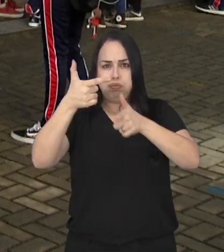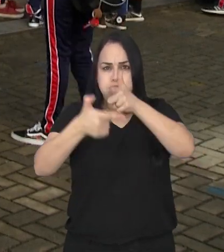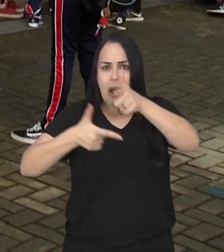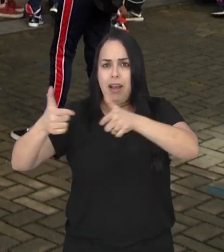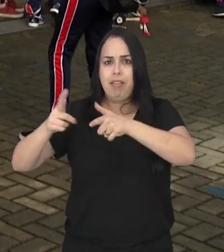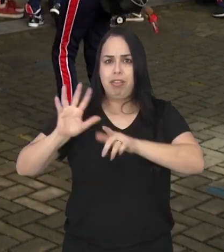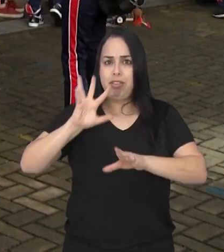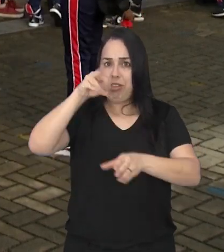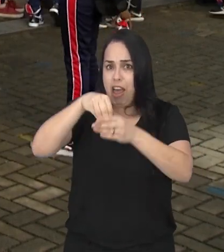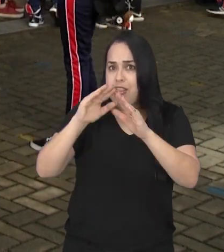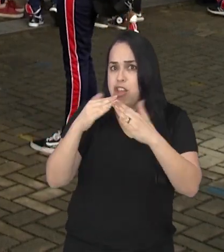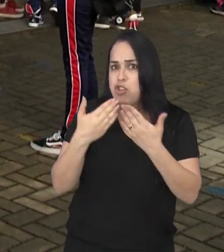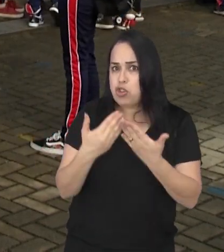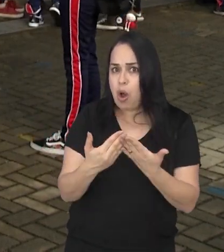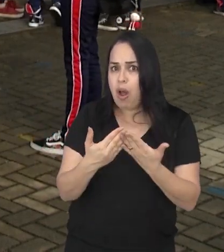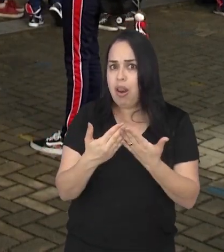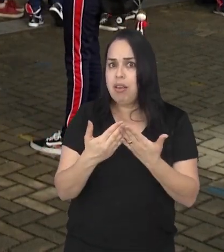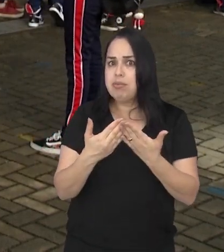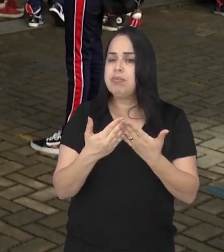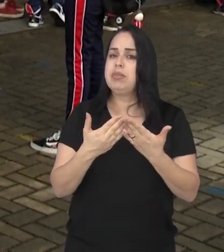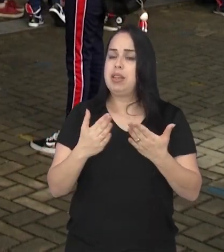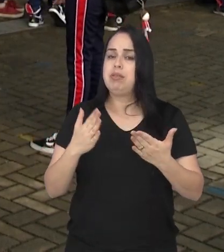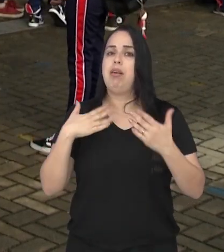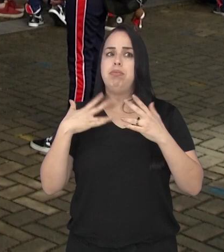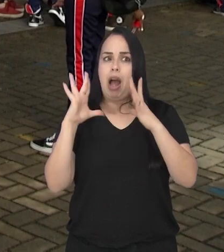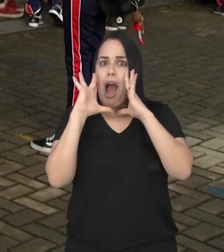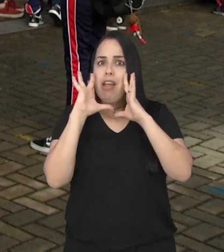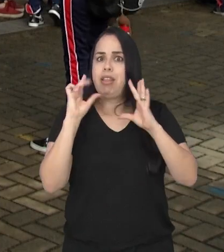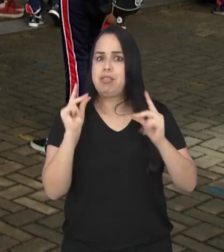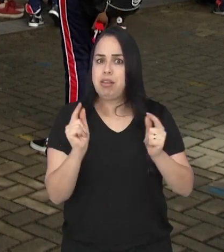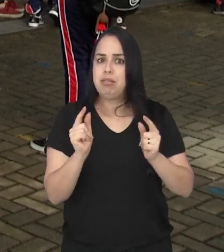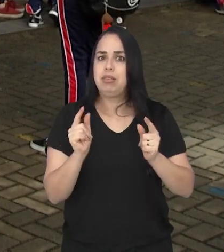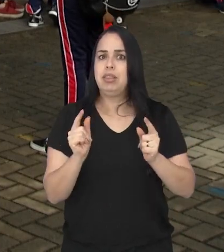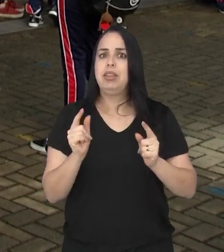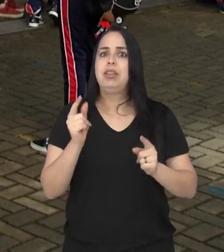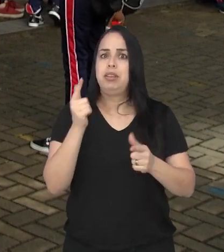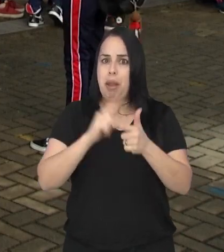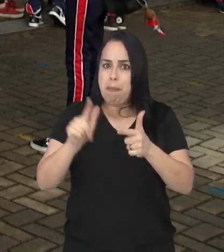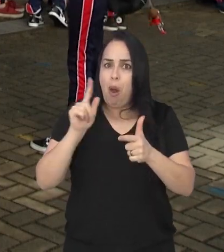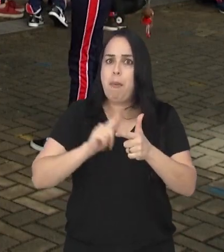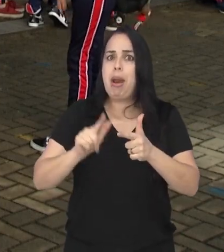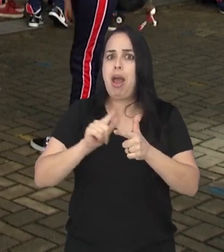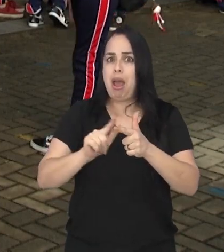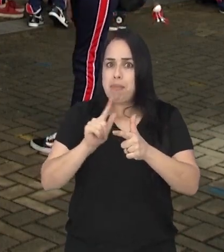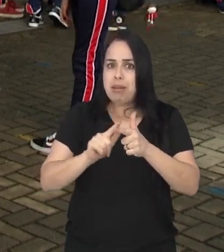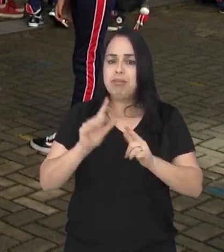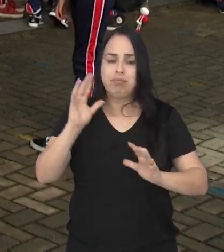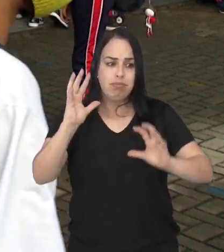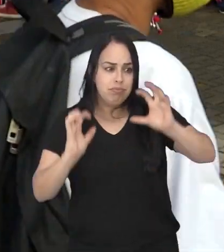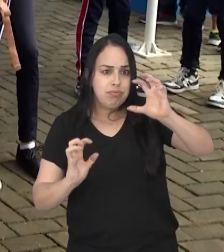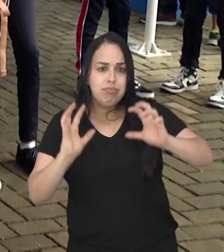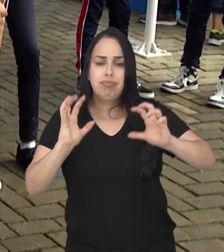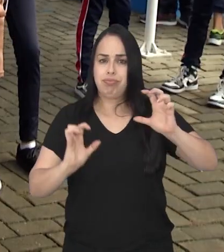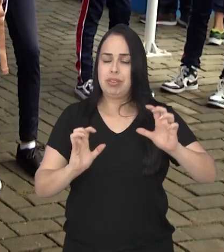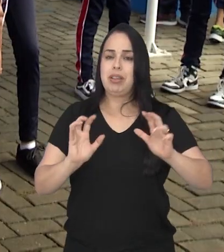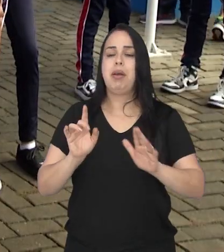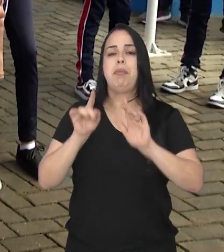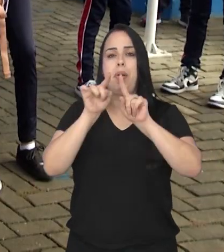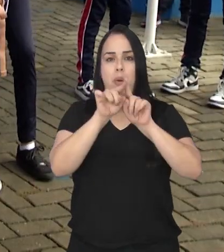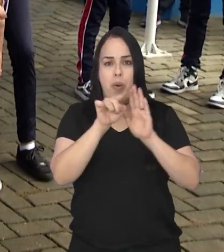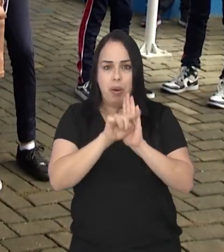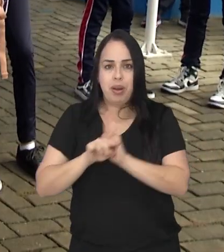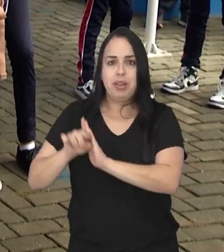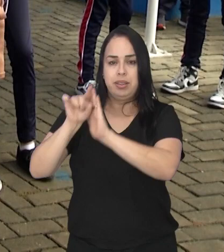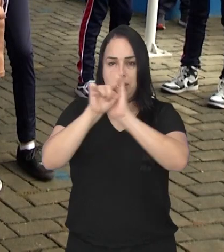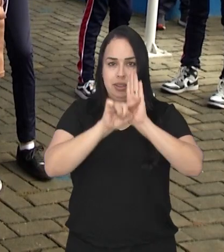escolas registrados no Brasil acenderam um alerta para problemas de convivência e saúde emocional dos adolescentes. Uma pesquisa